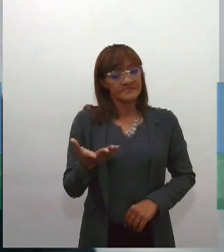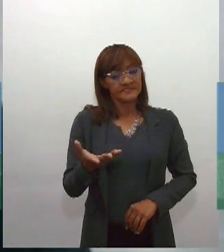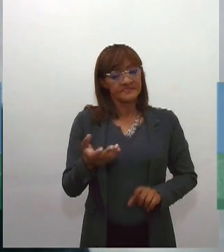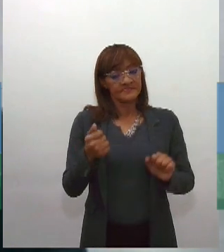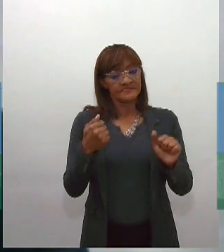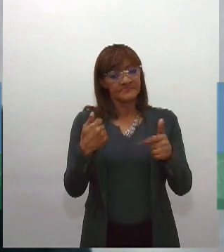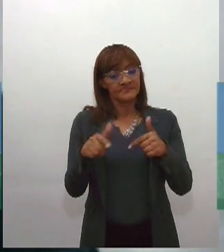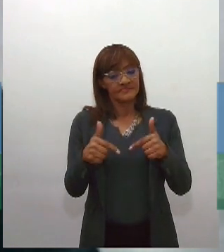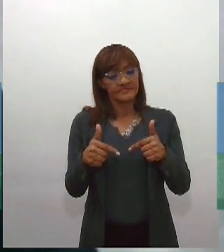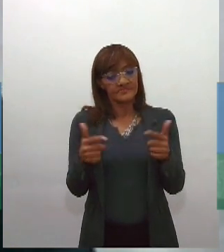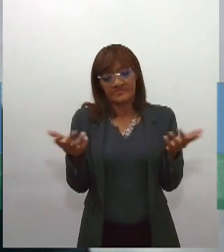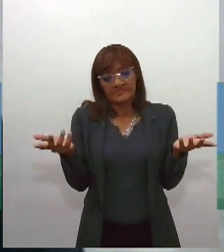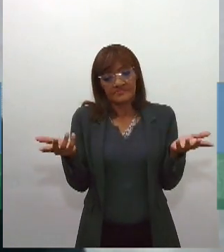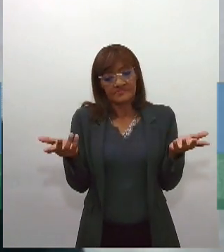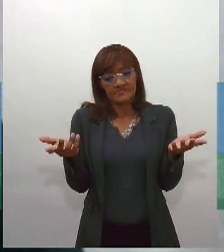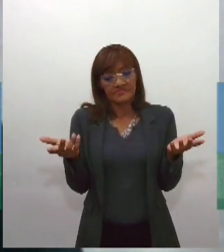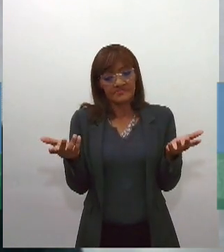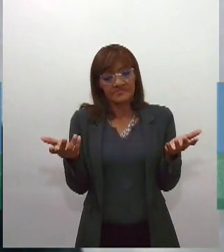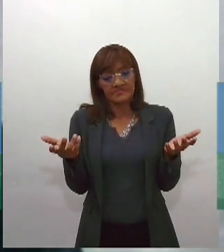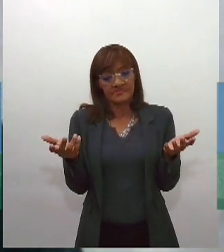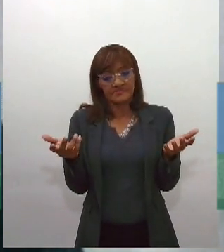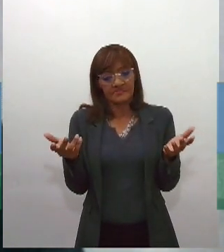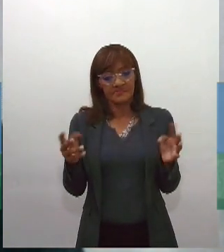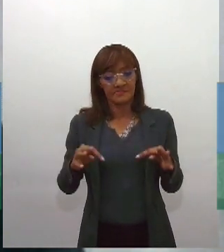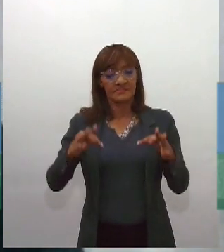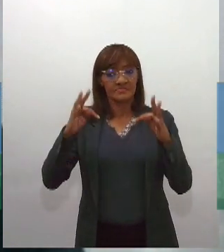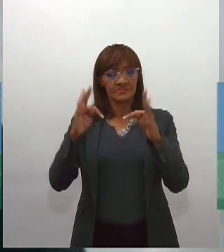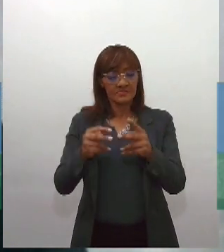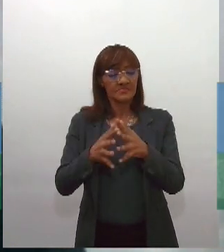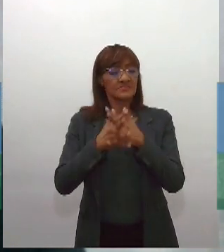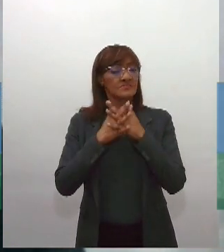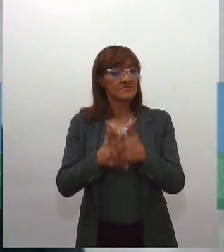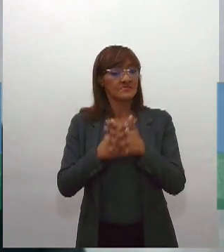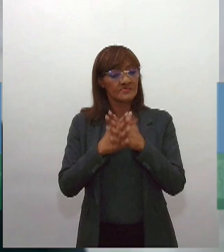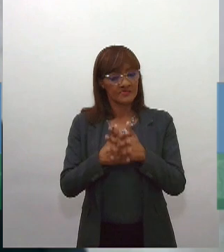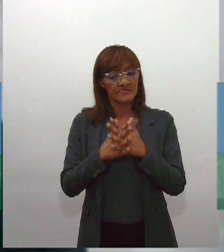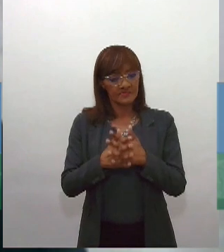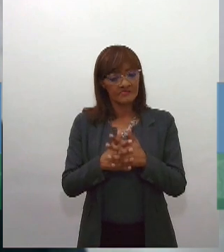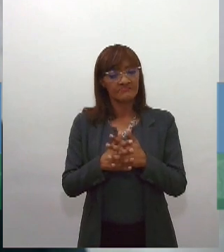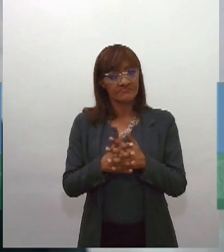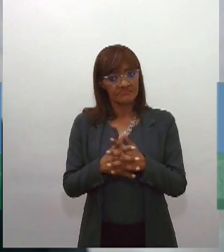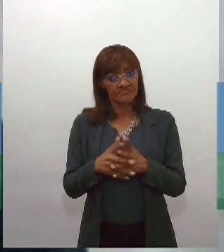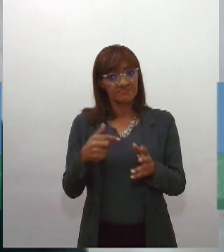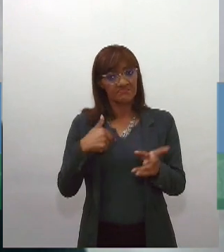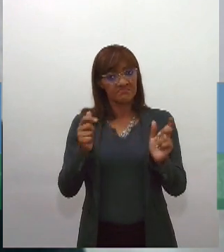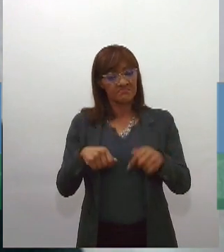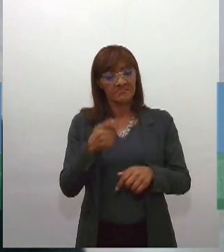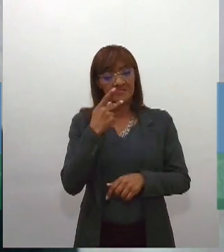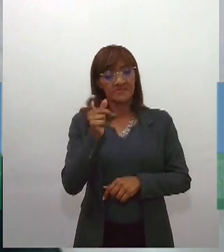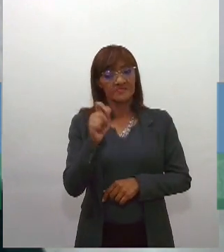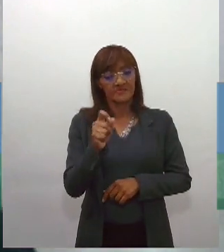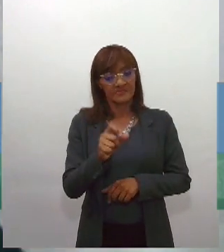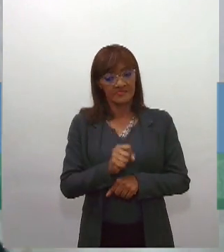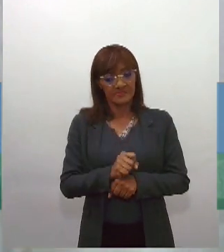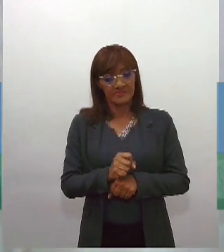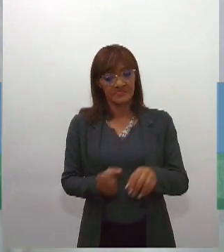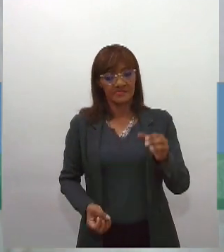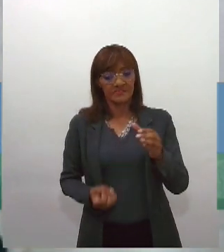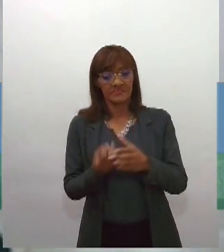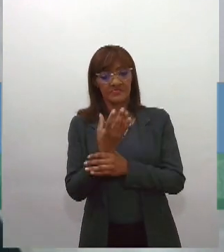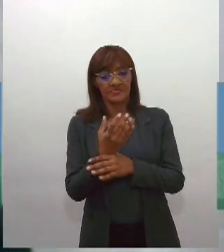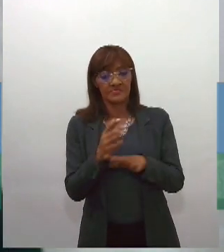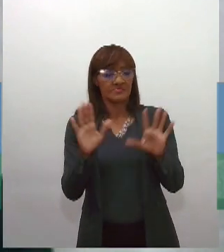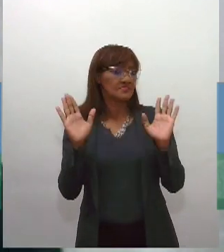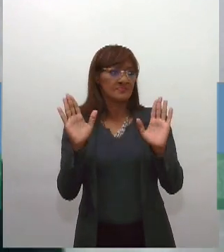boa parte de toda essa confusão, eu diria, ela surge não é nem em ações diretas, ela surge